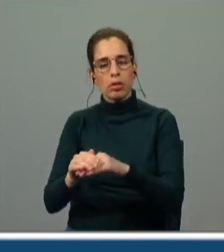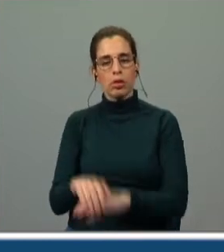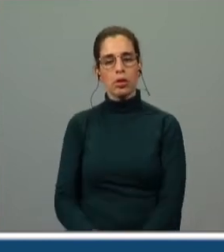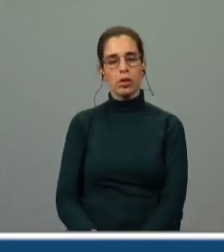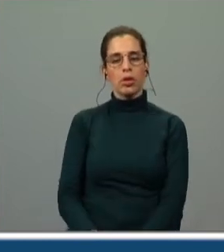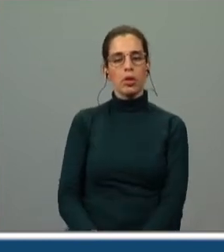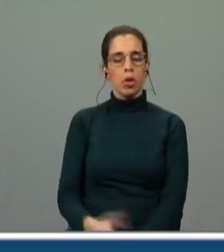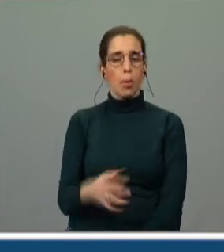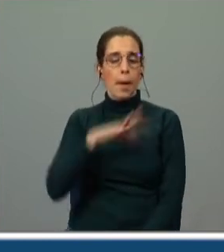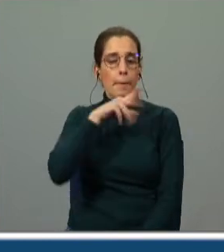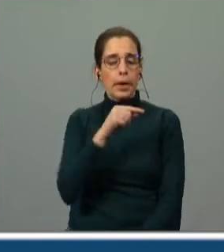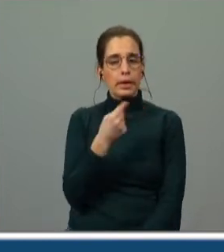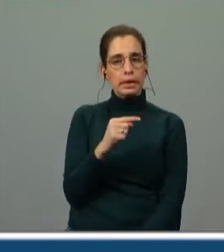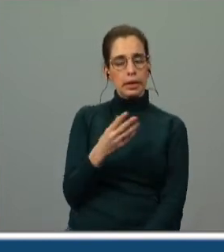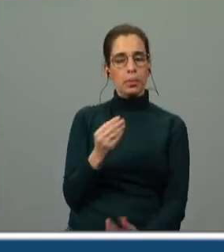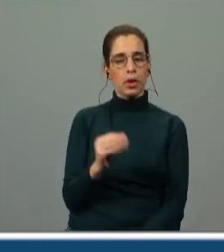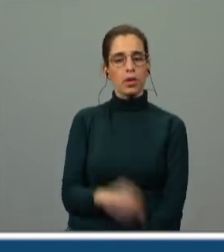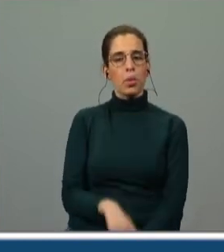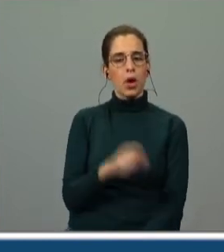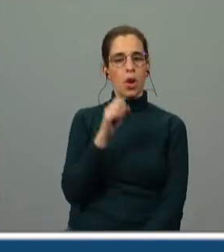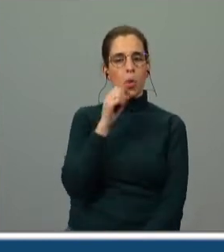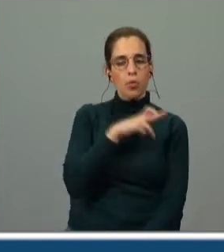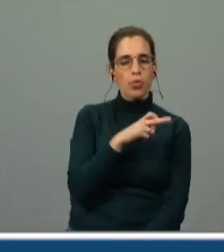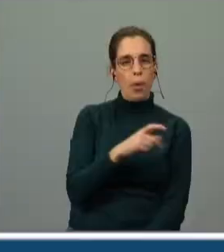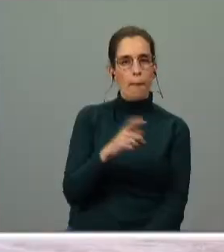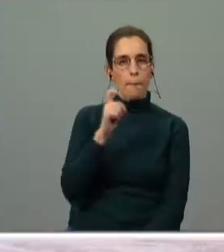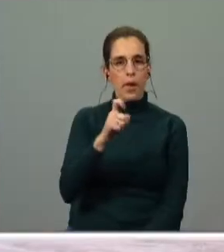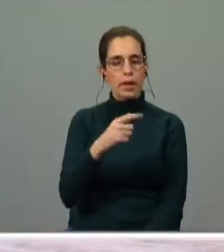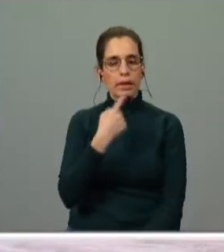como a mãe temia, para o avô cruel, assim dizia.